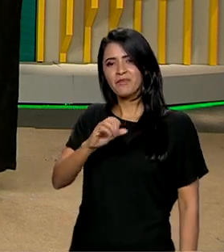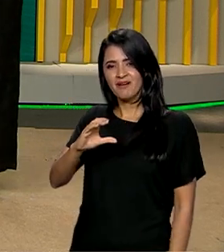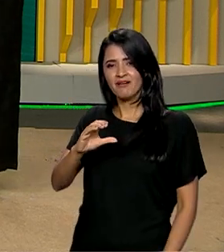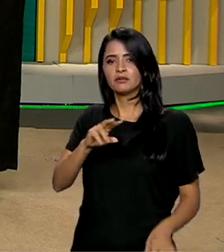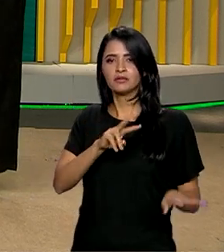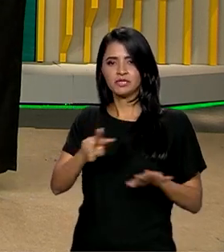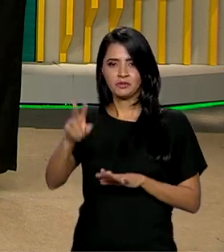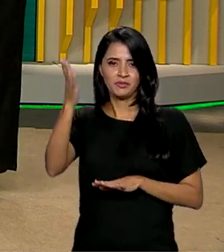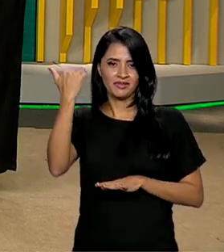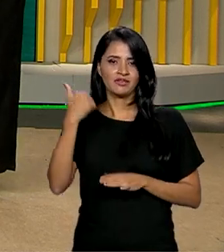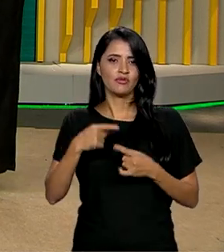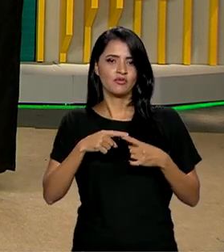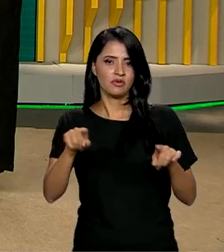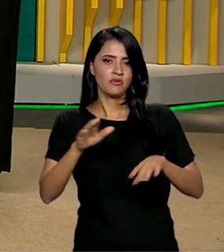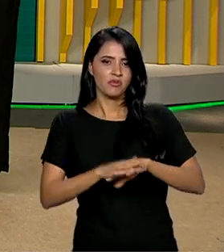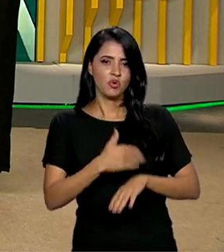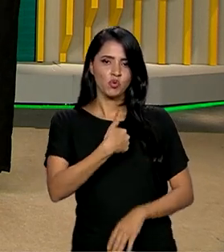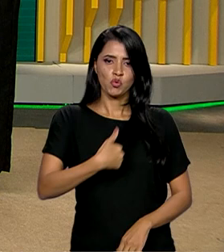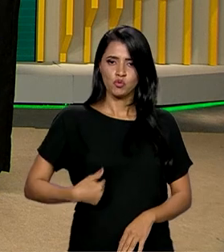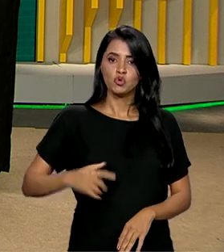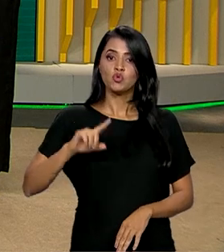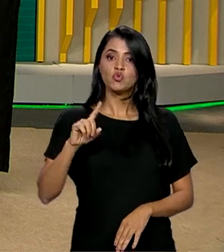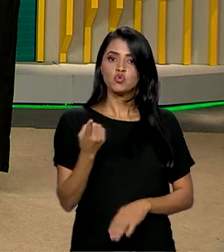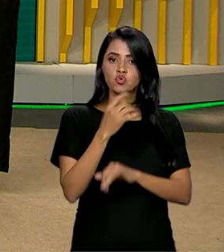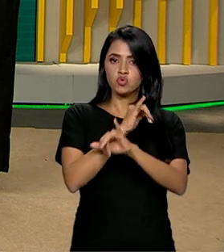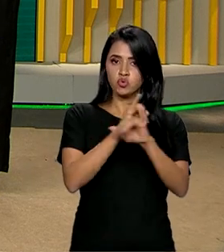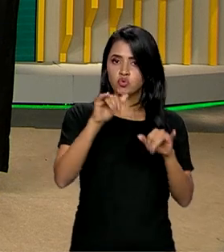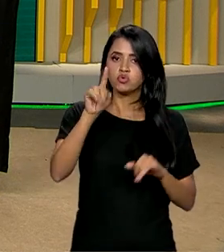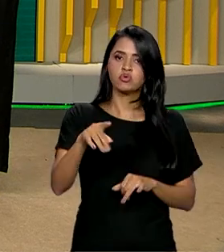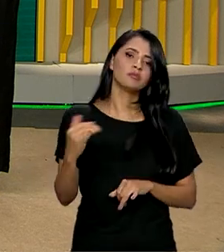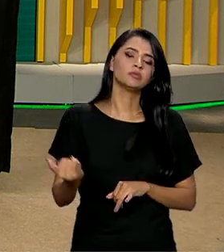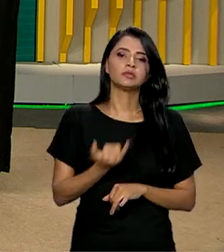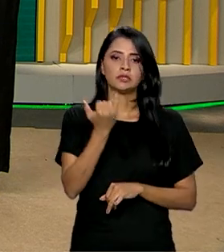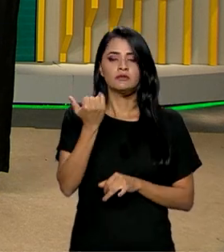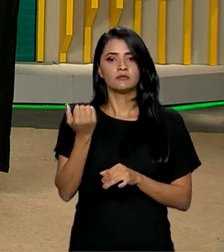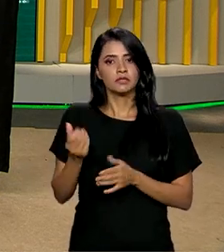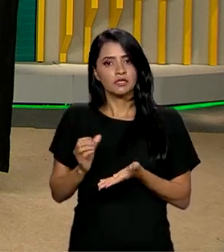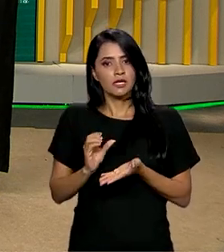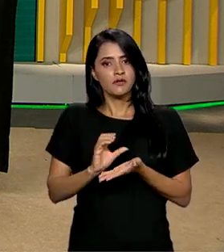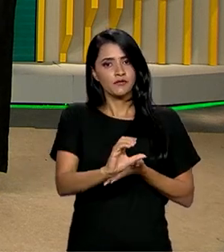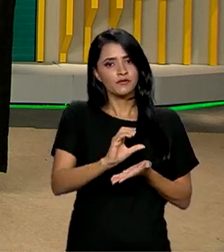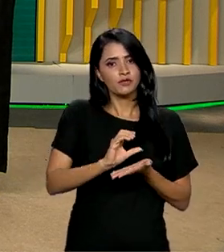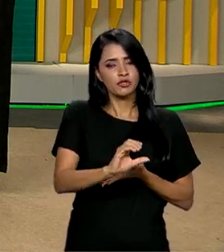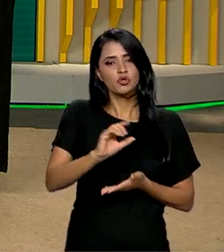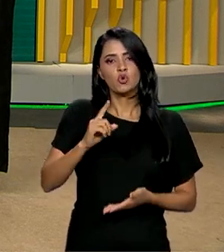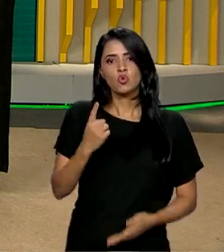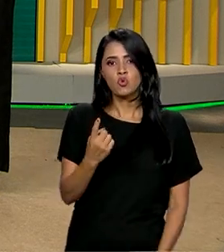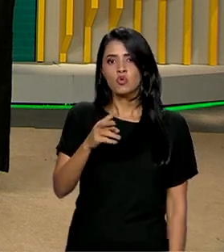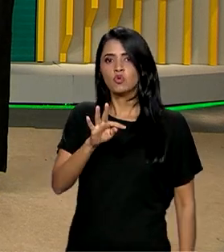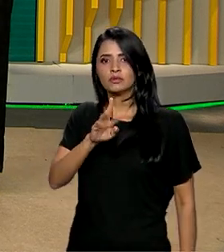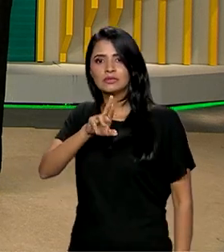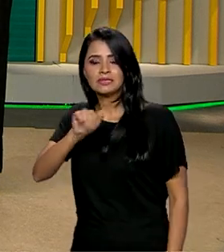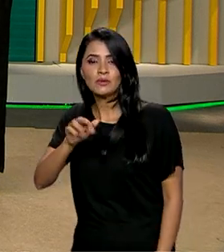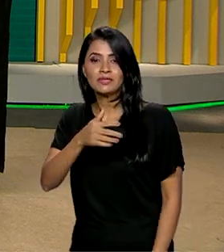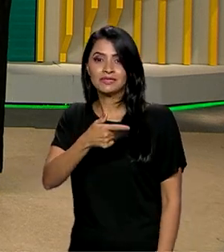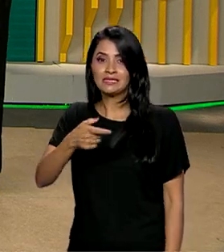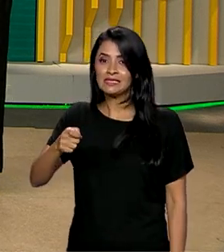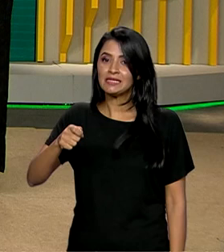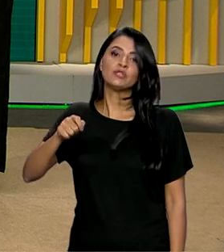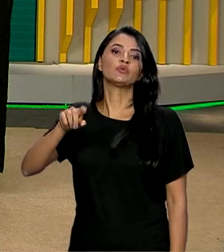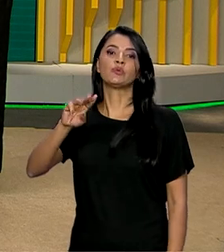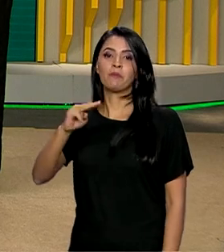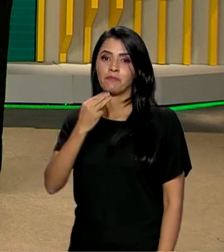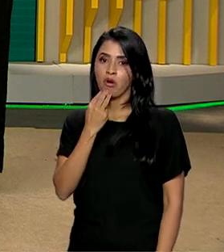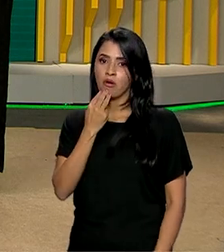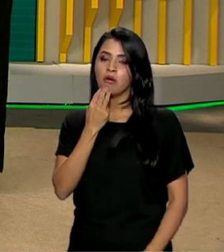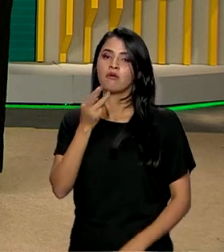semana pelo governo. E um dos anúncios importantes aí é que serão investidos cerca de 1 trilhão e 700 bilhões de reais em